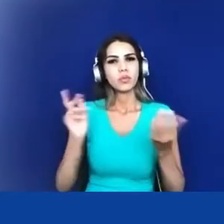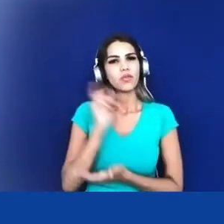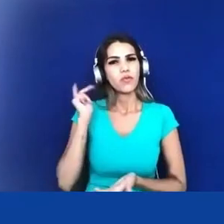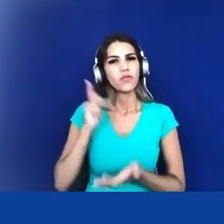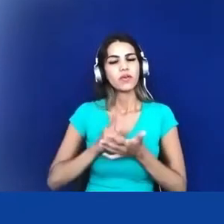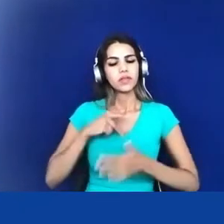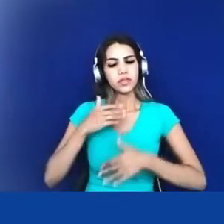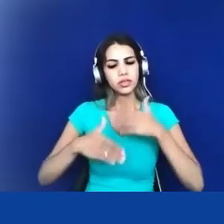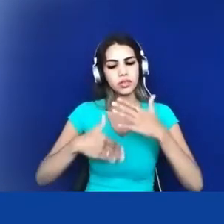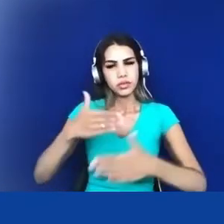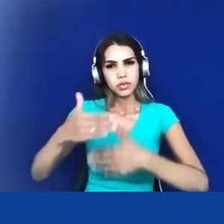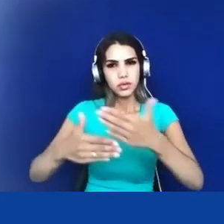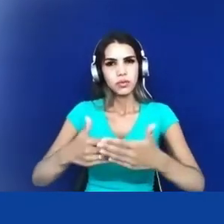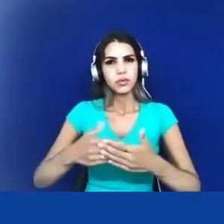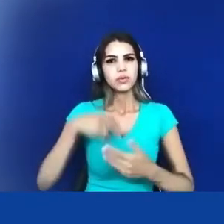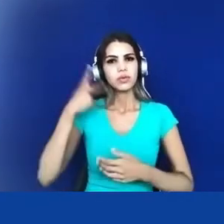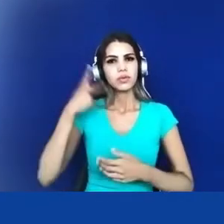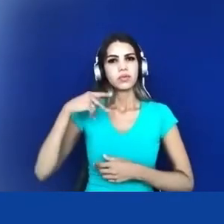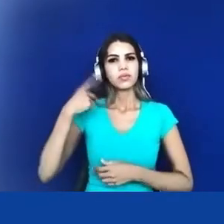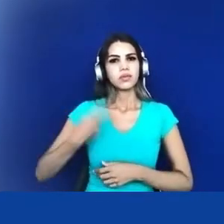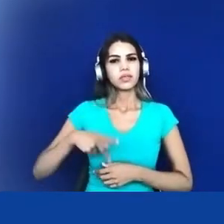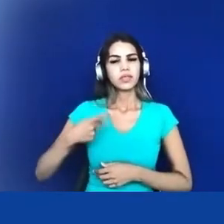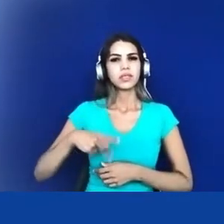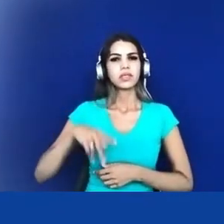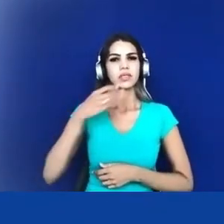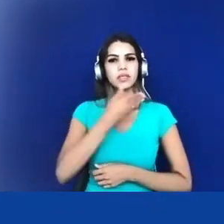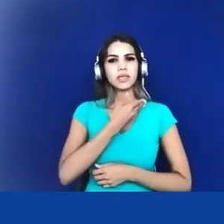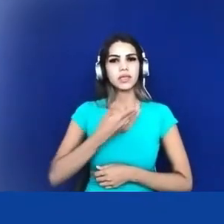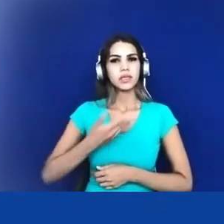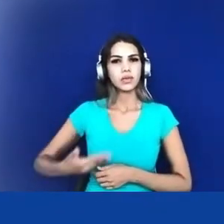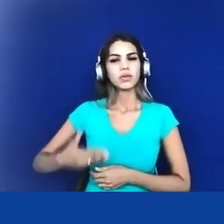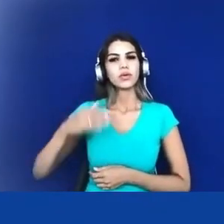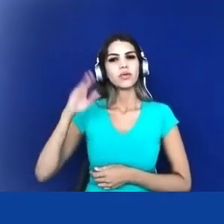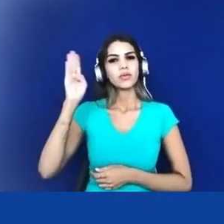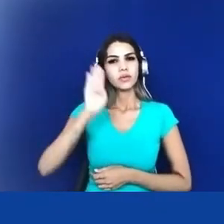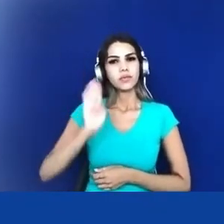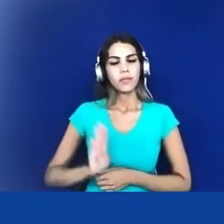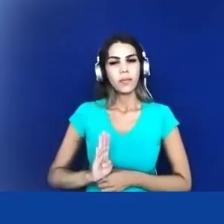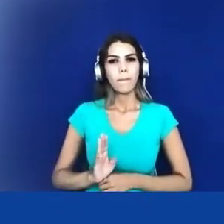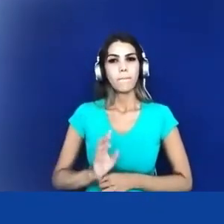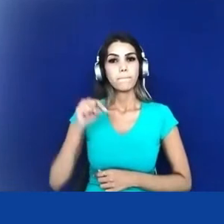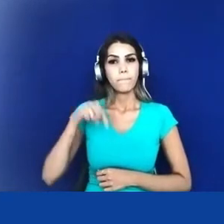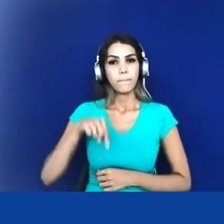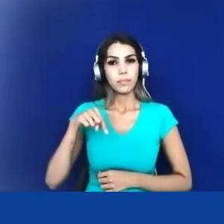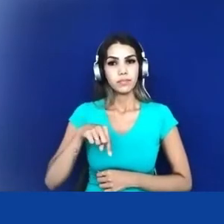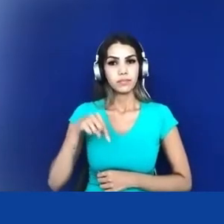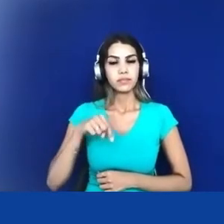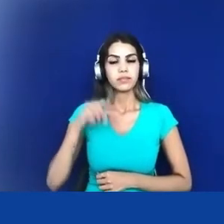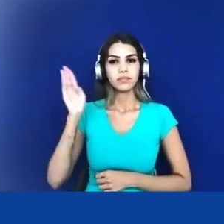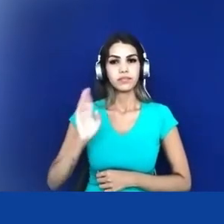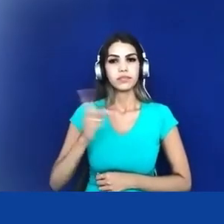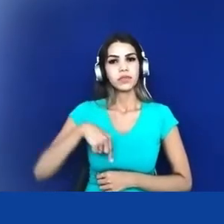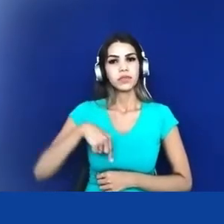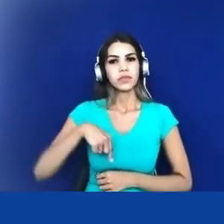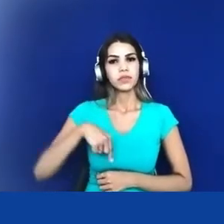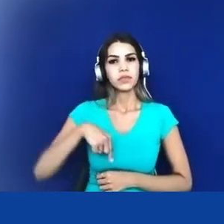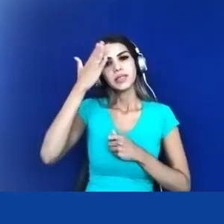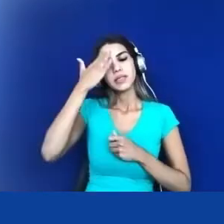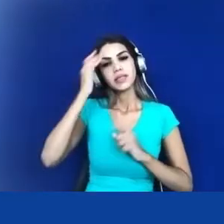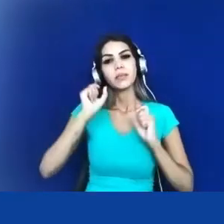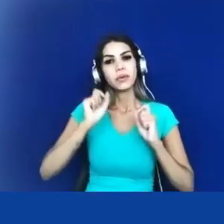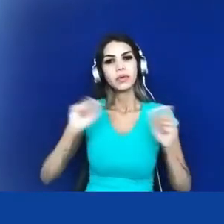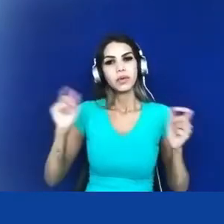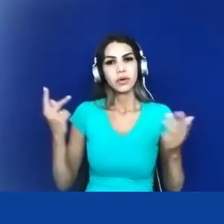do Estado brasileiro bom nas origens da sociedade brasileira a gente precisa saber também que houve uma grave